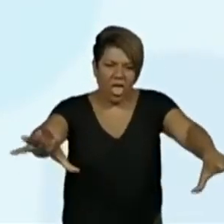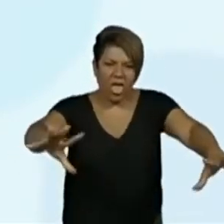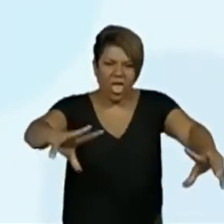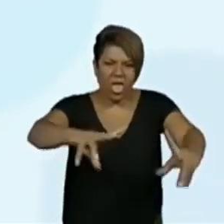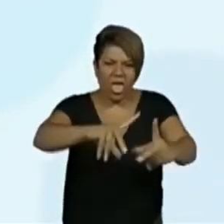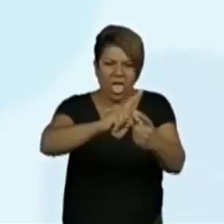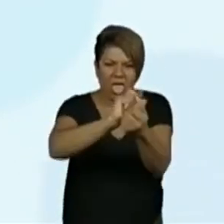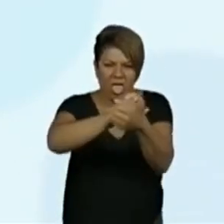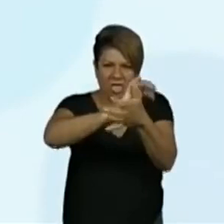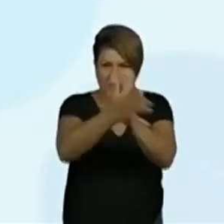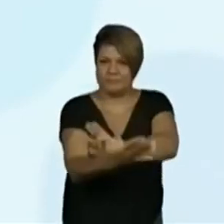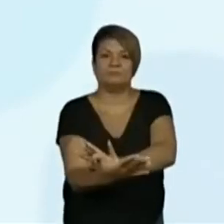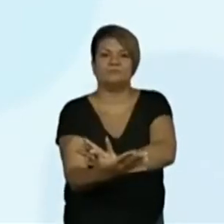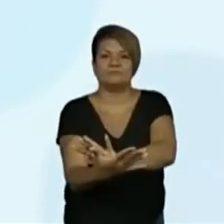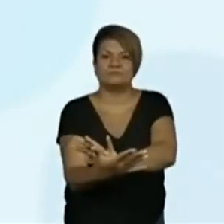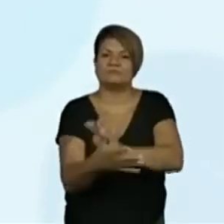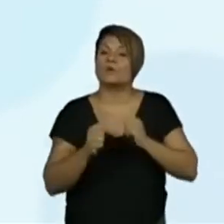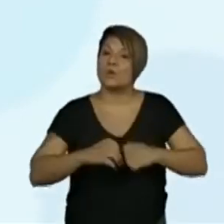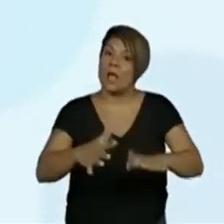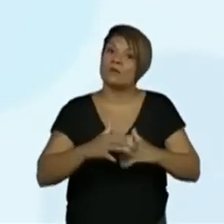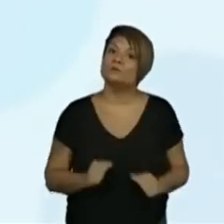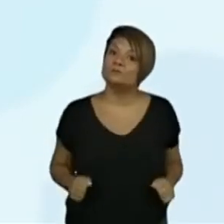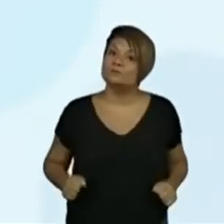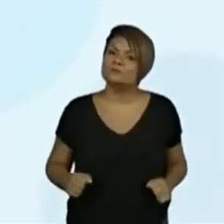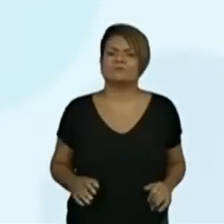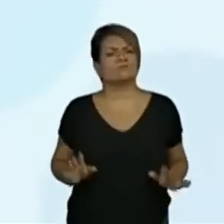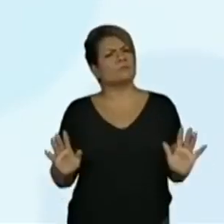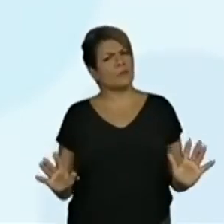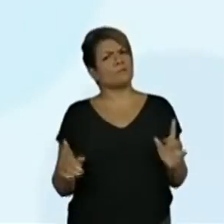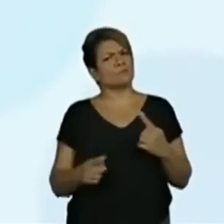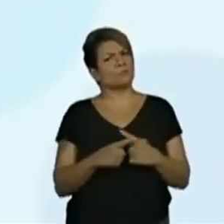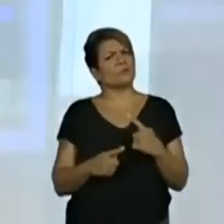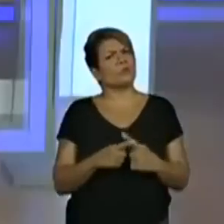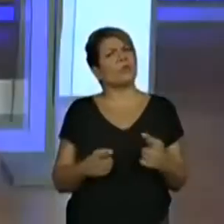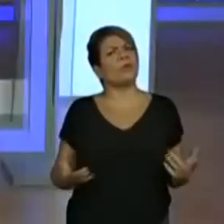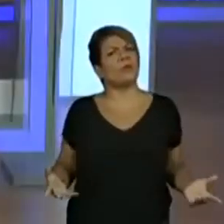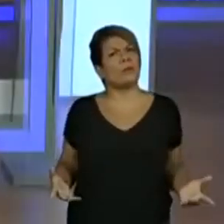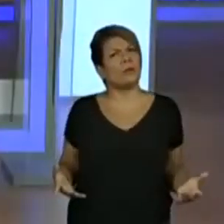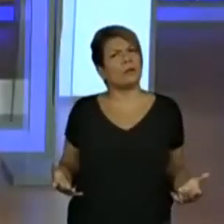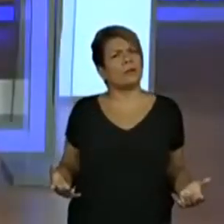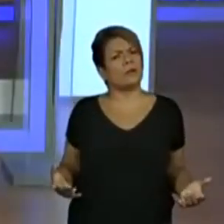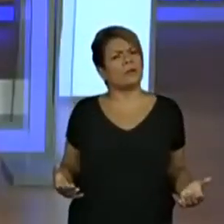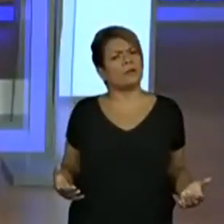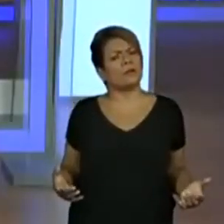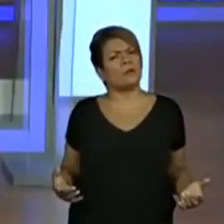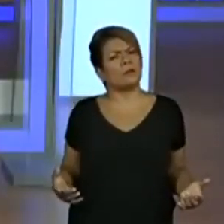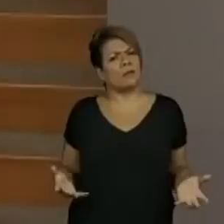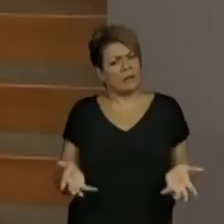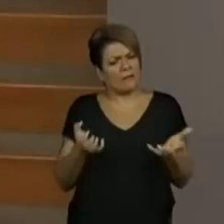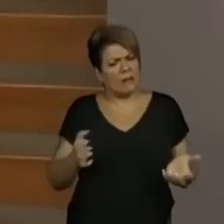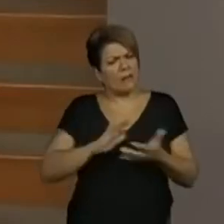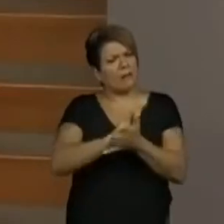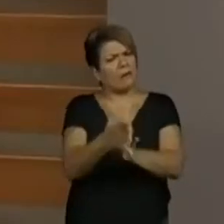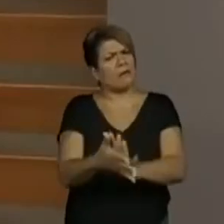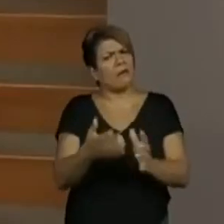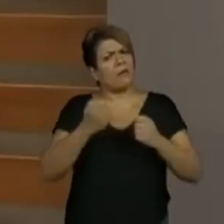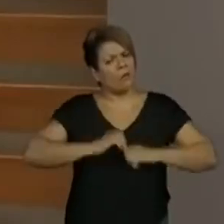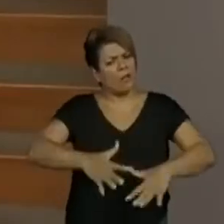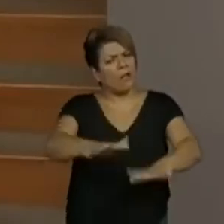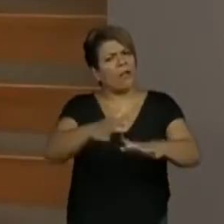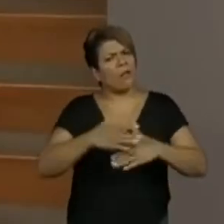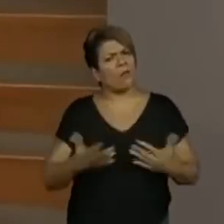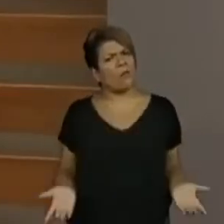Ah, porque ele sabia que esse lago tinha algo muito especial. Dá indícios que o